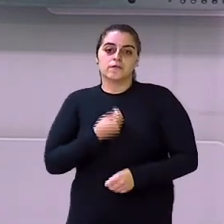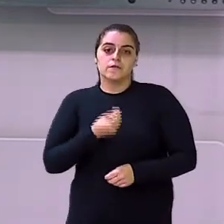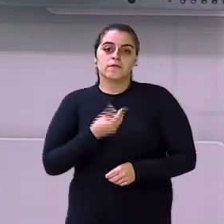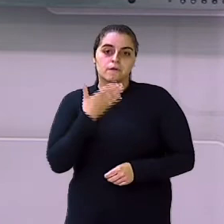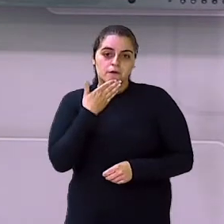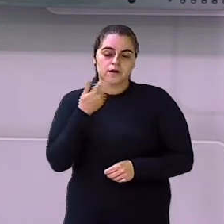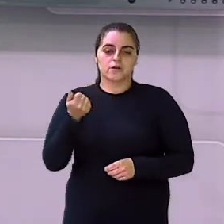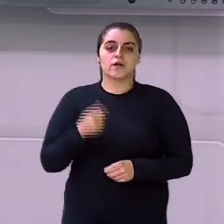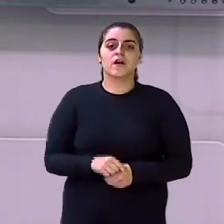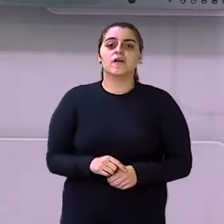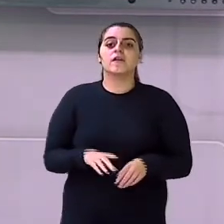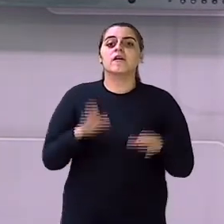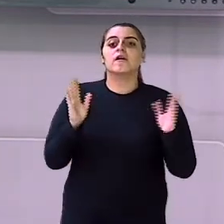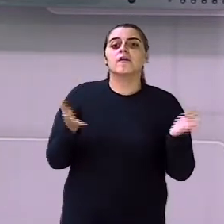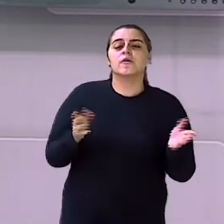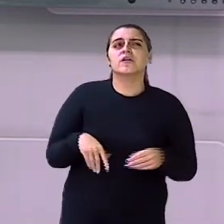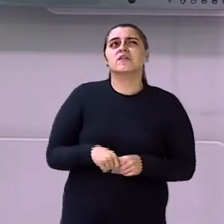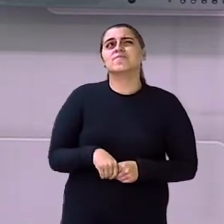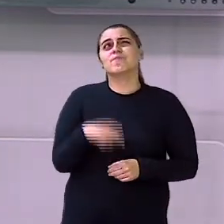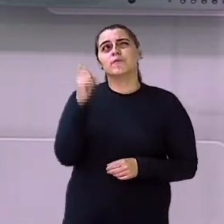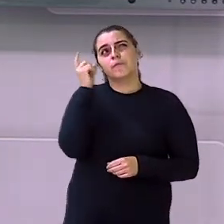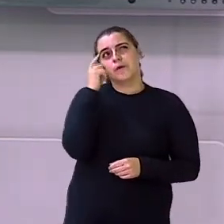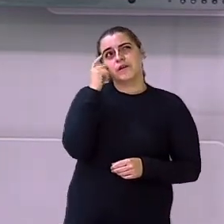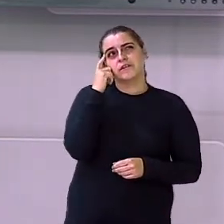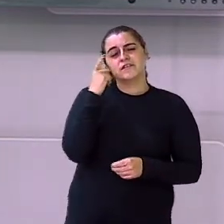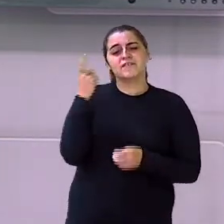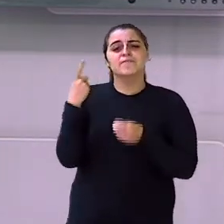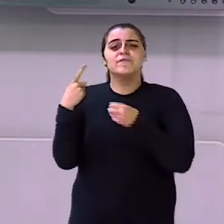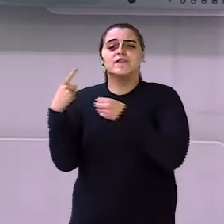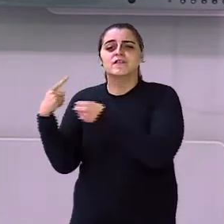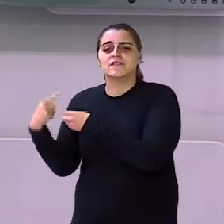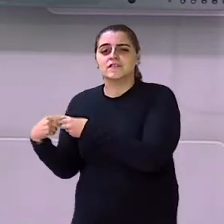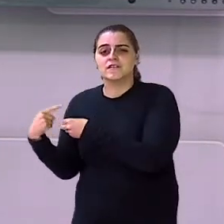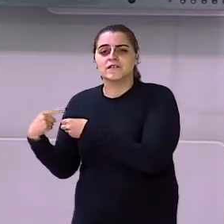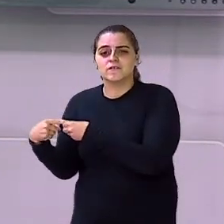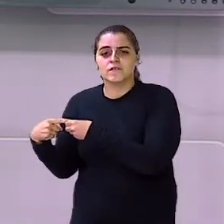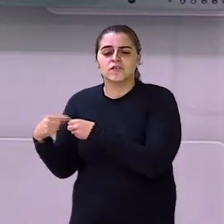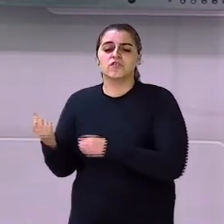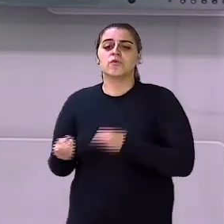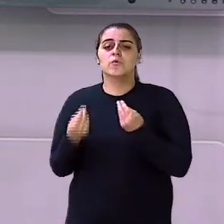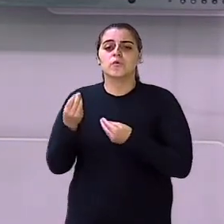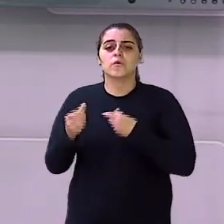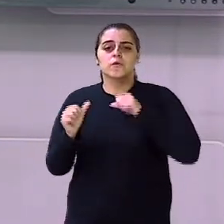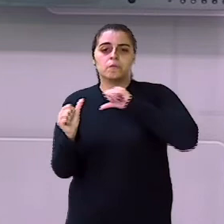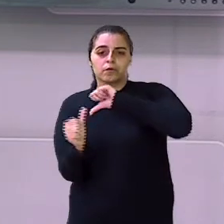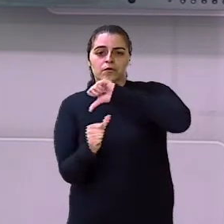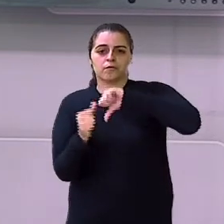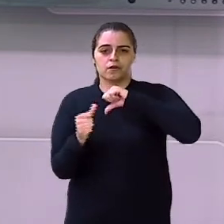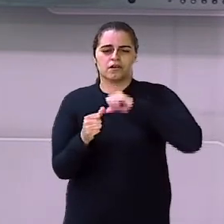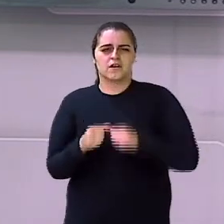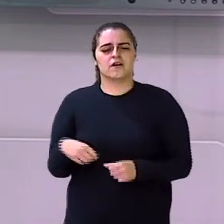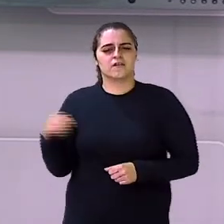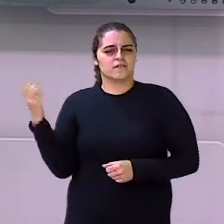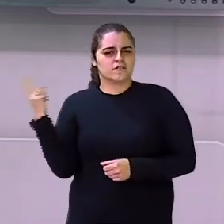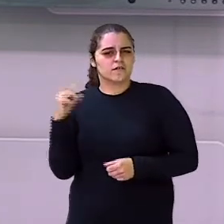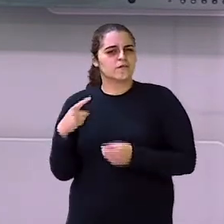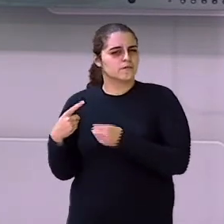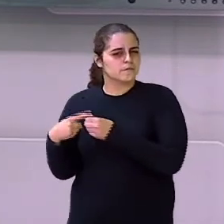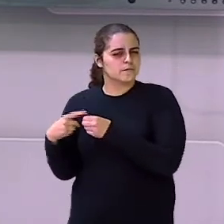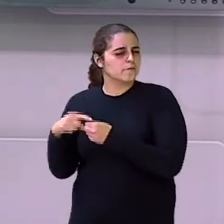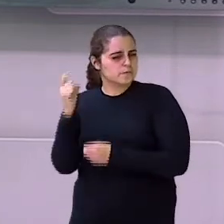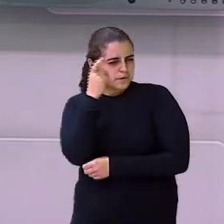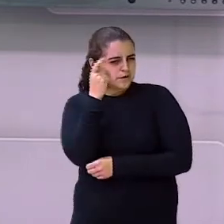E na cidade? Onde pode ter esses impactos Essas modificações? O tempo todo Você que mora na área